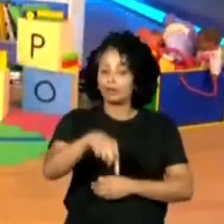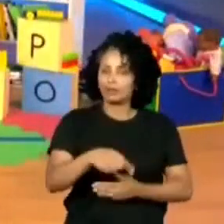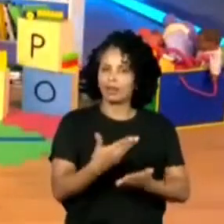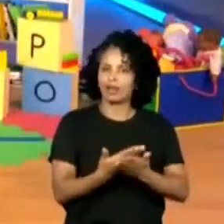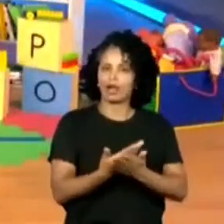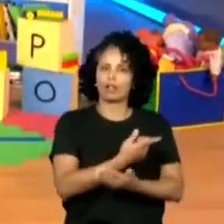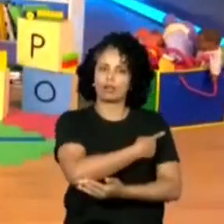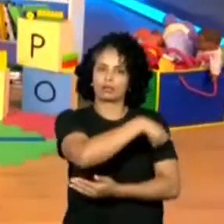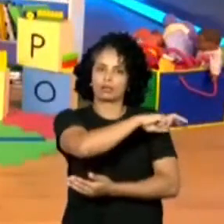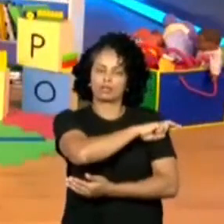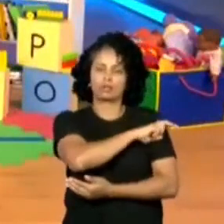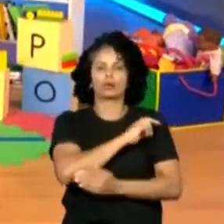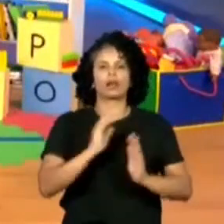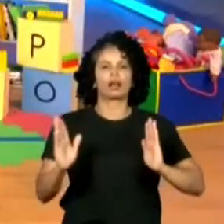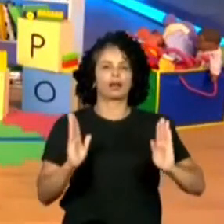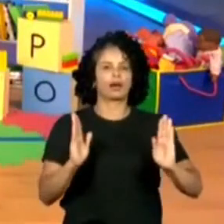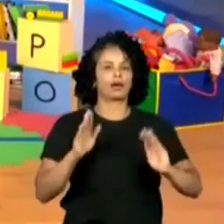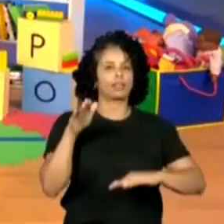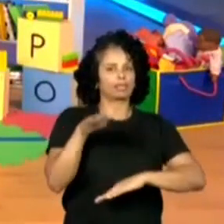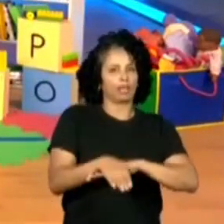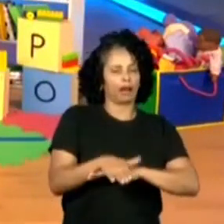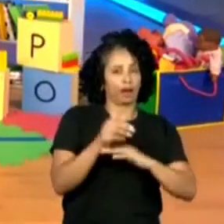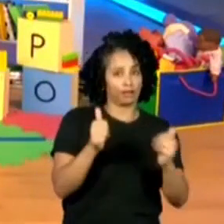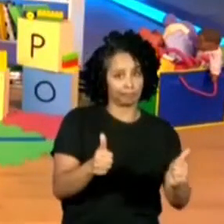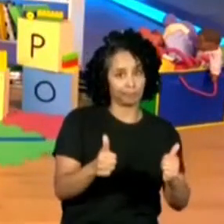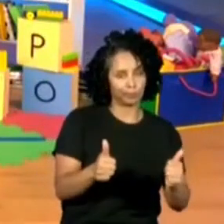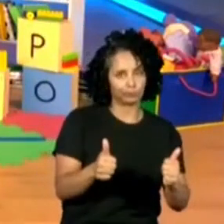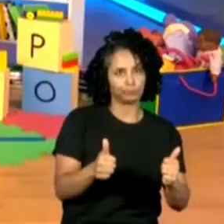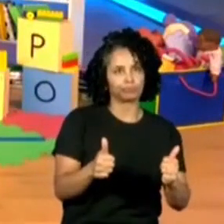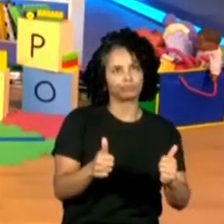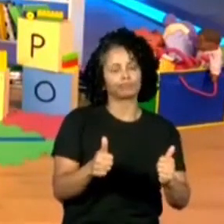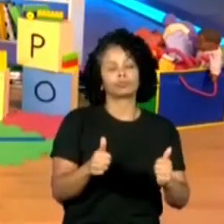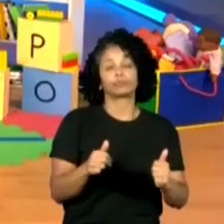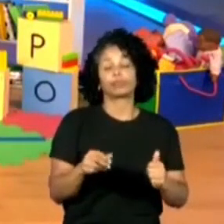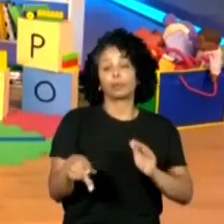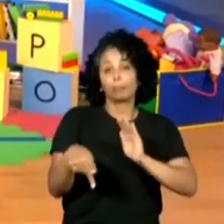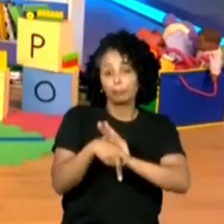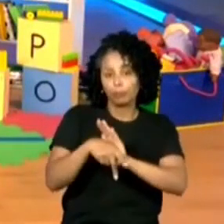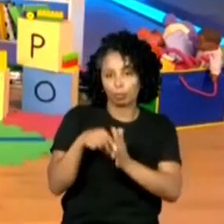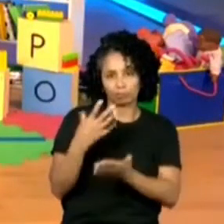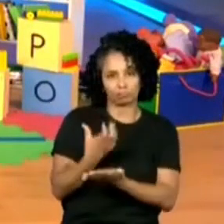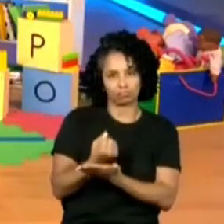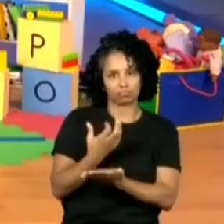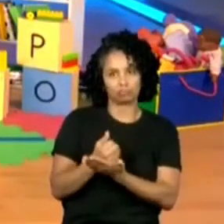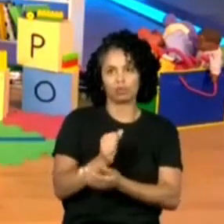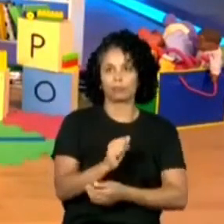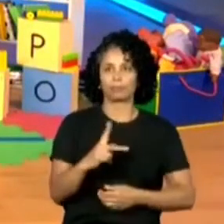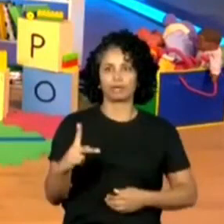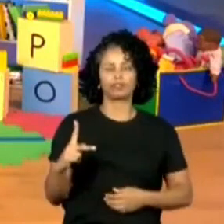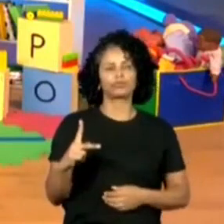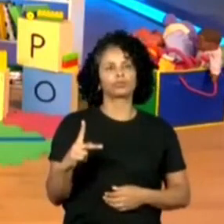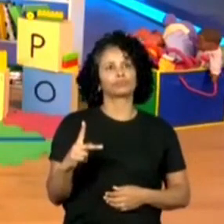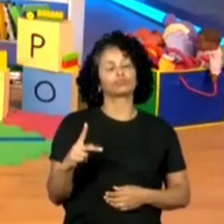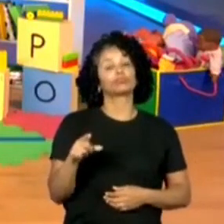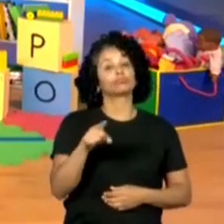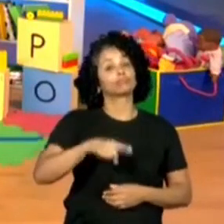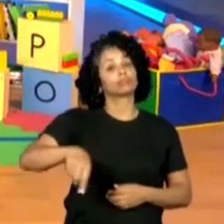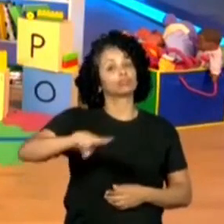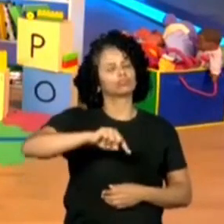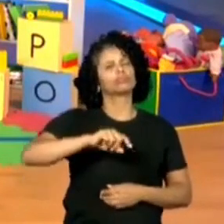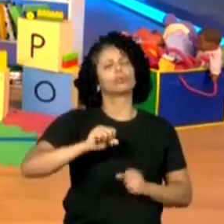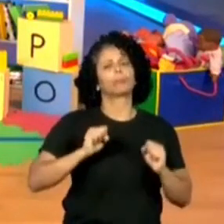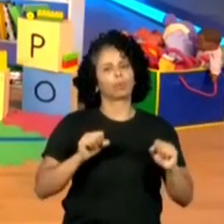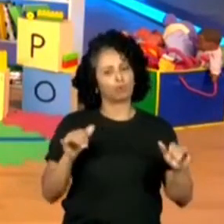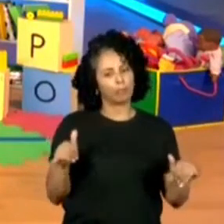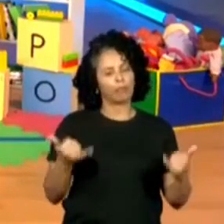transmitidas todas no período da tarde, tá? Ok? No aplicativo. Então, por isso que eu também trouxe essa informação de vocês tirarem aquele print